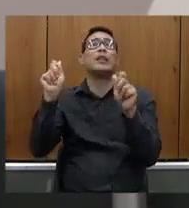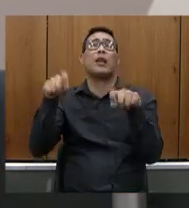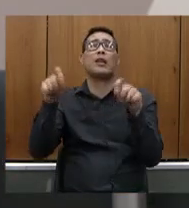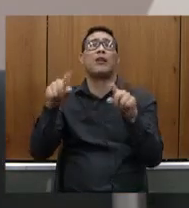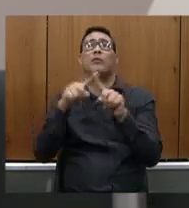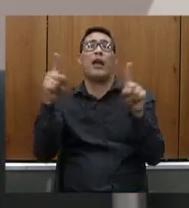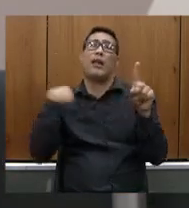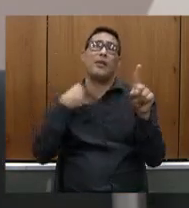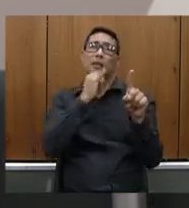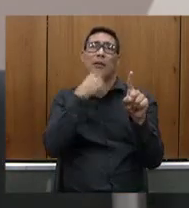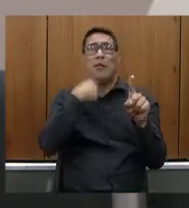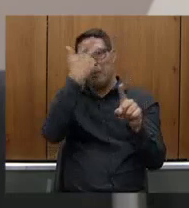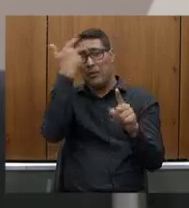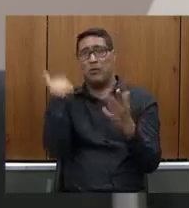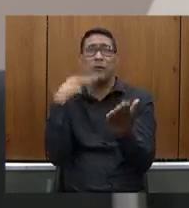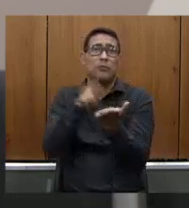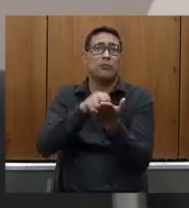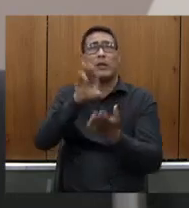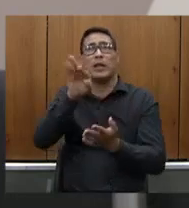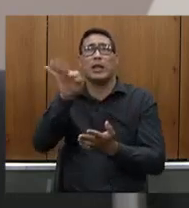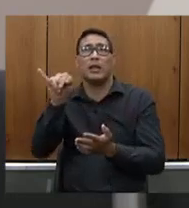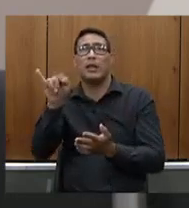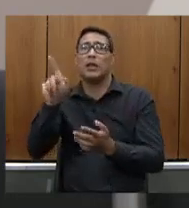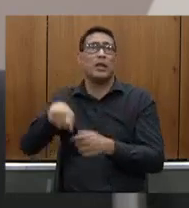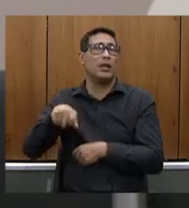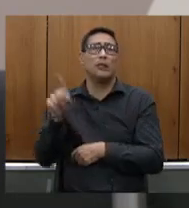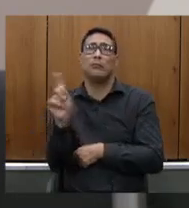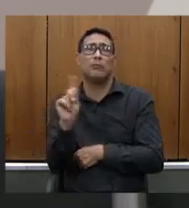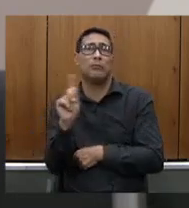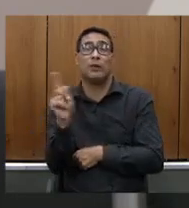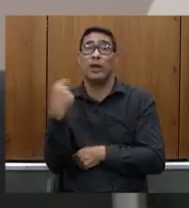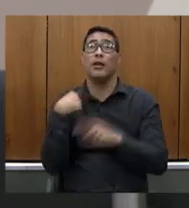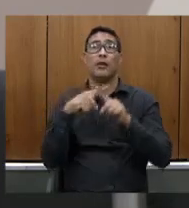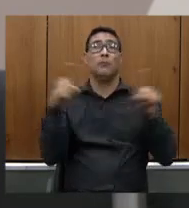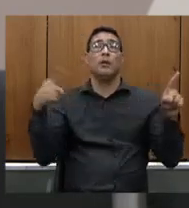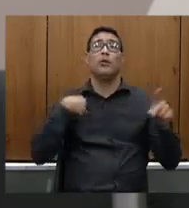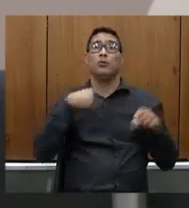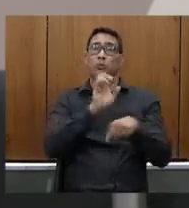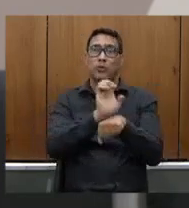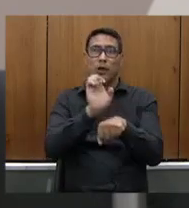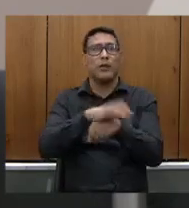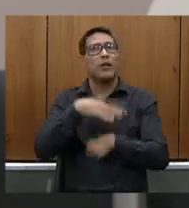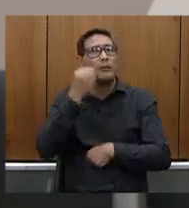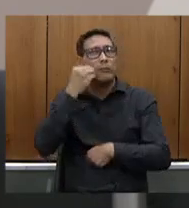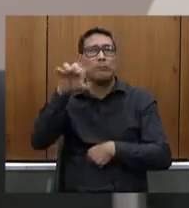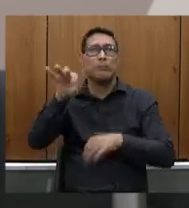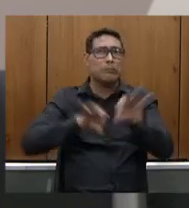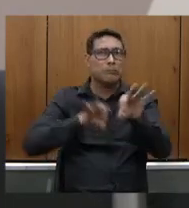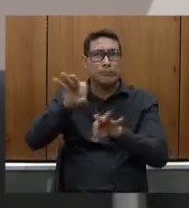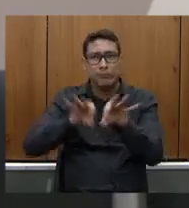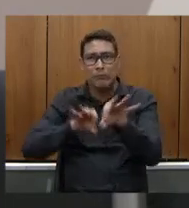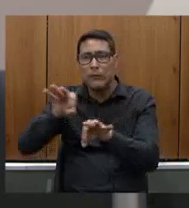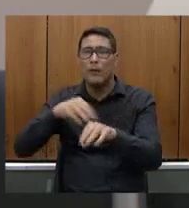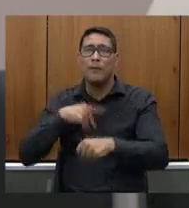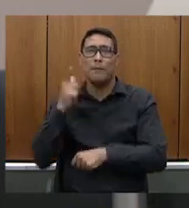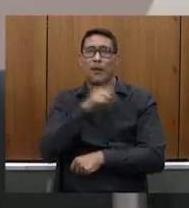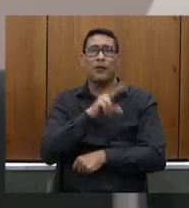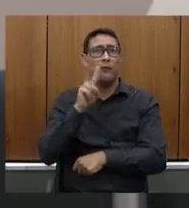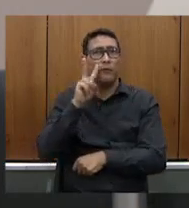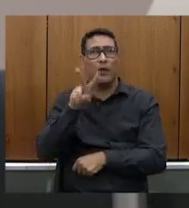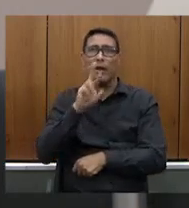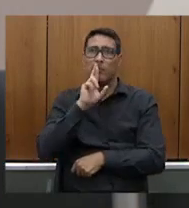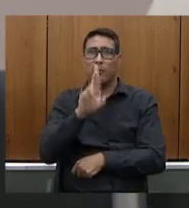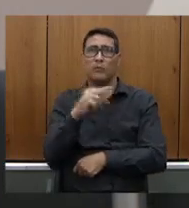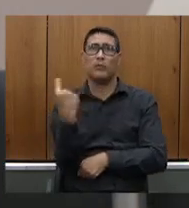seu é maior e o estado está tentando se organizar e eu já começo a ver as respostas positivas do